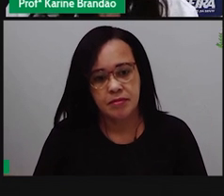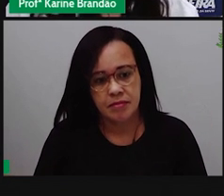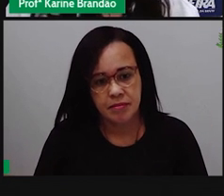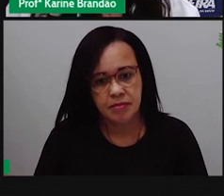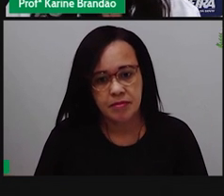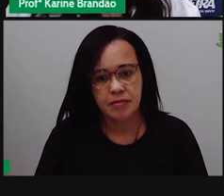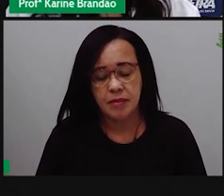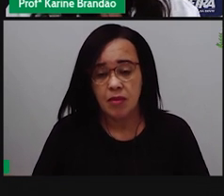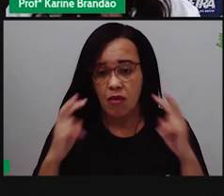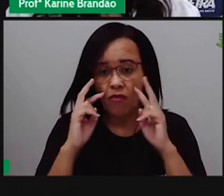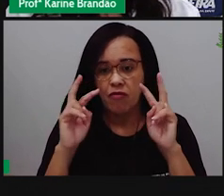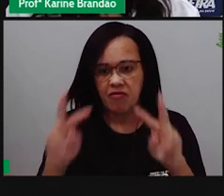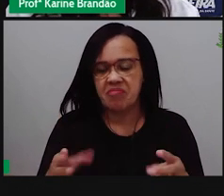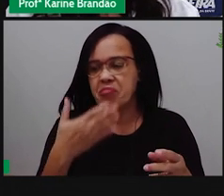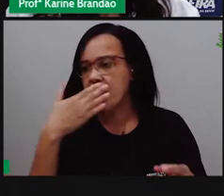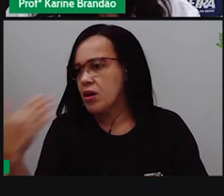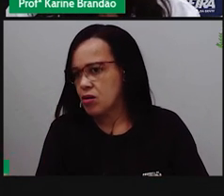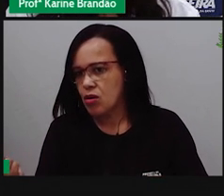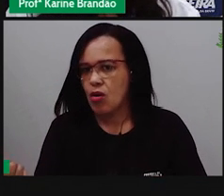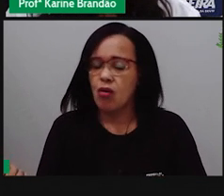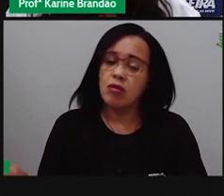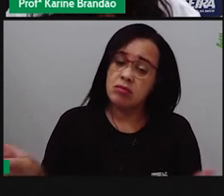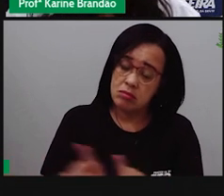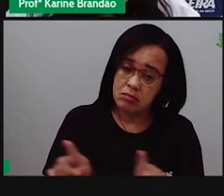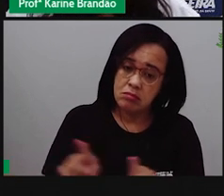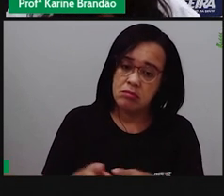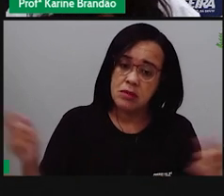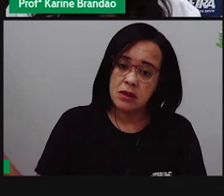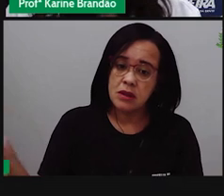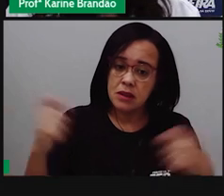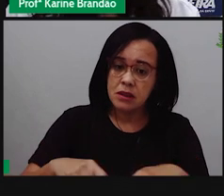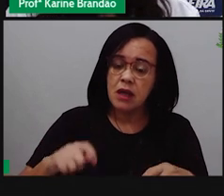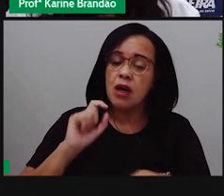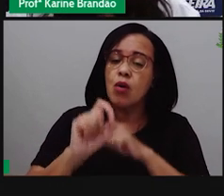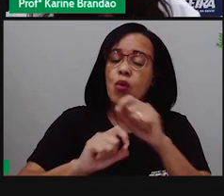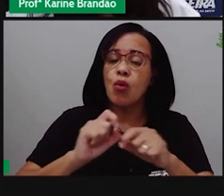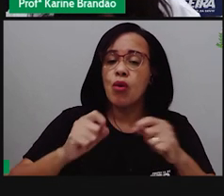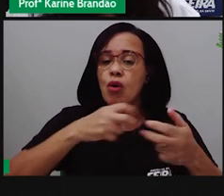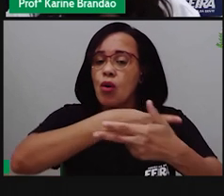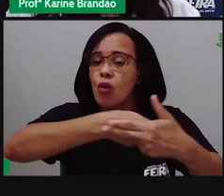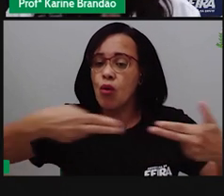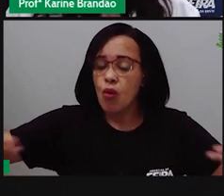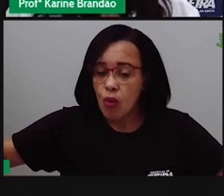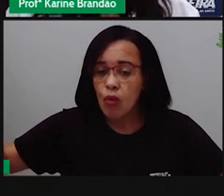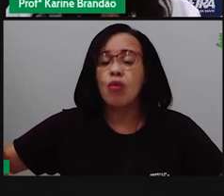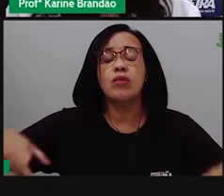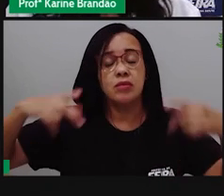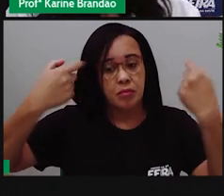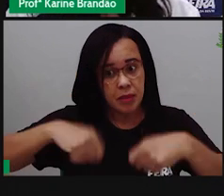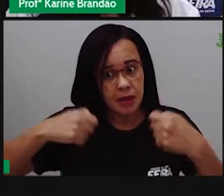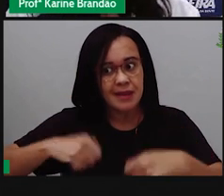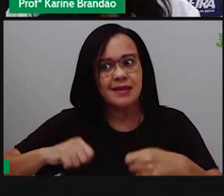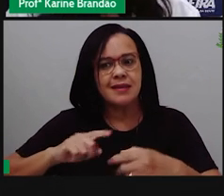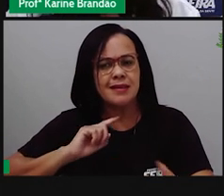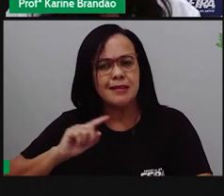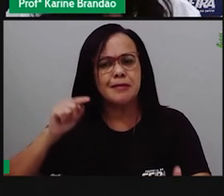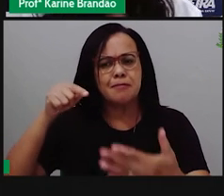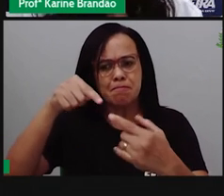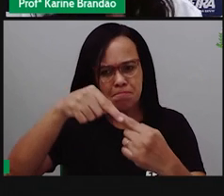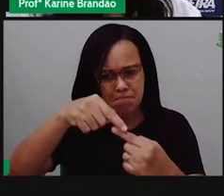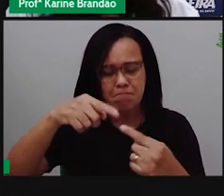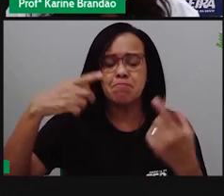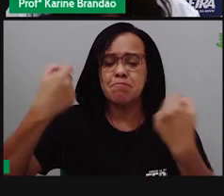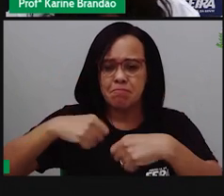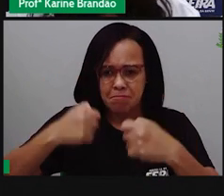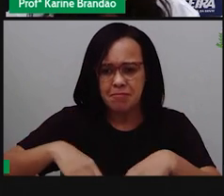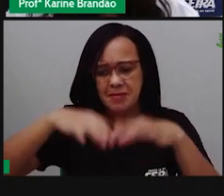melhor e eu consigo fazer ações mais assertivas, né, para que esse mundo que